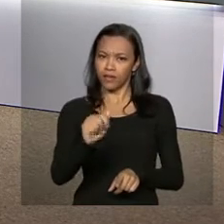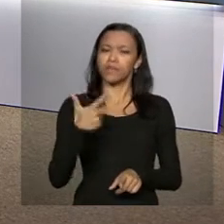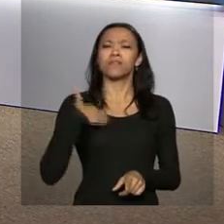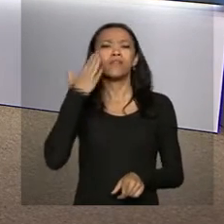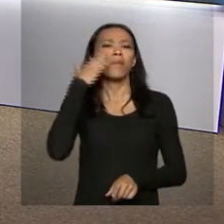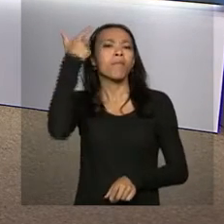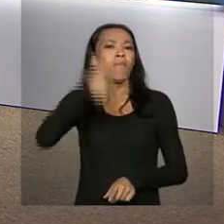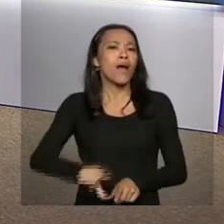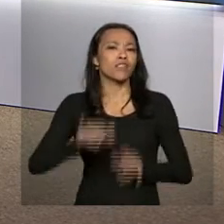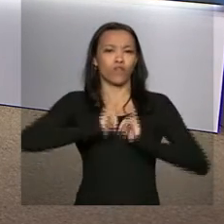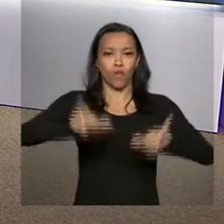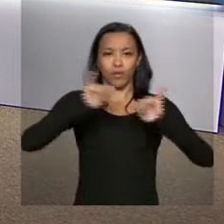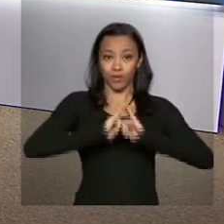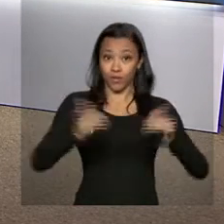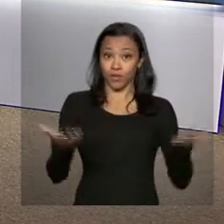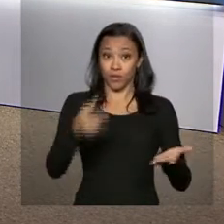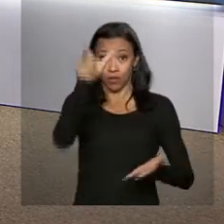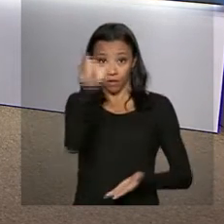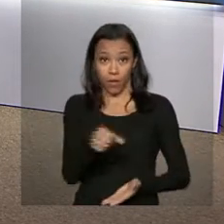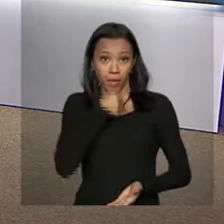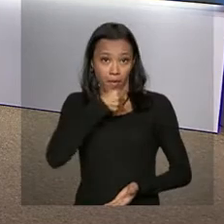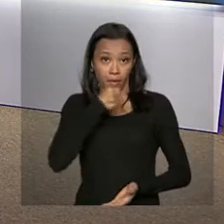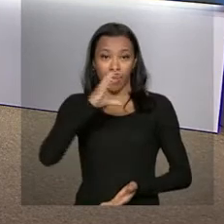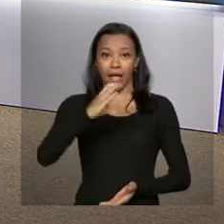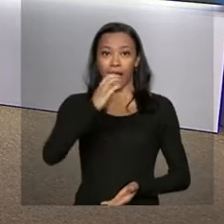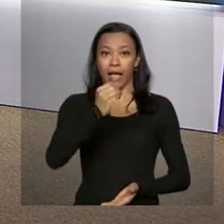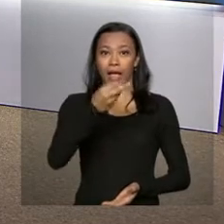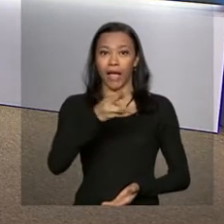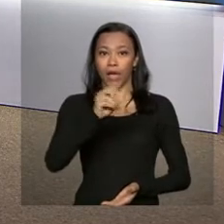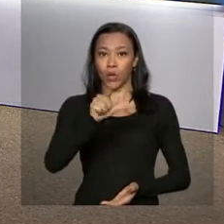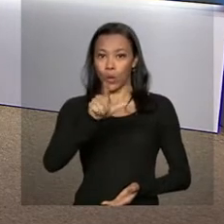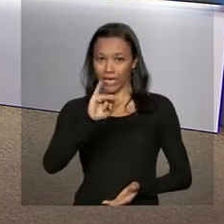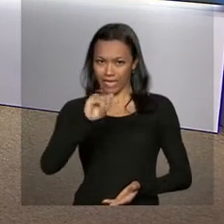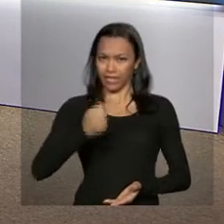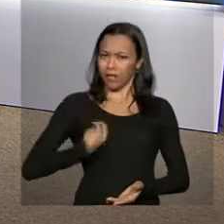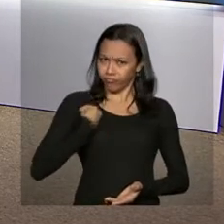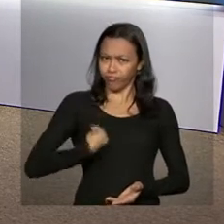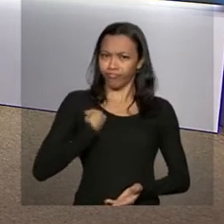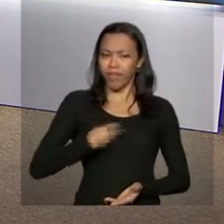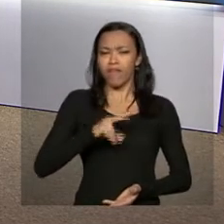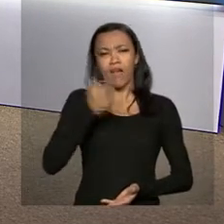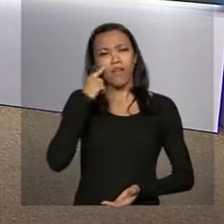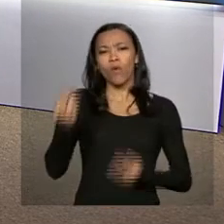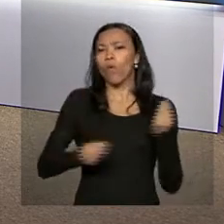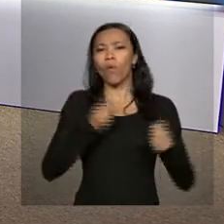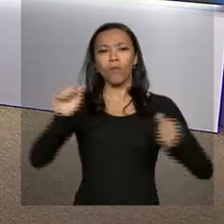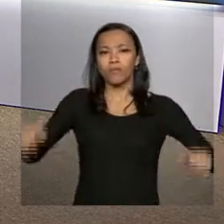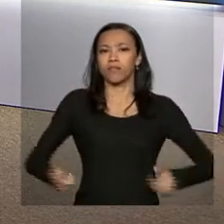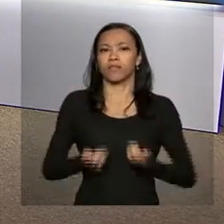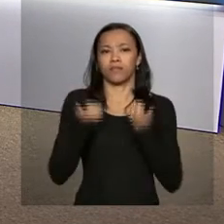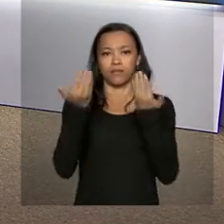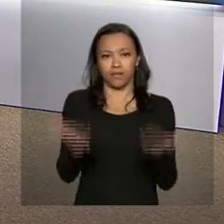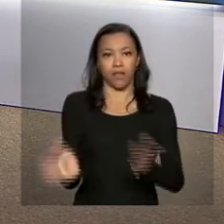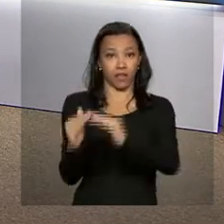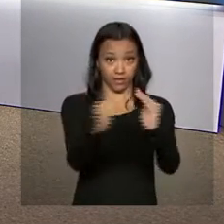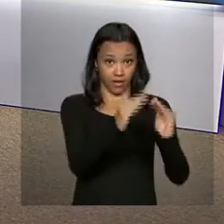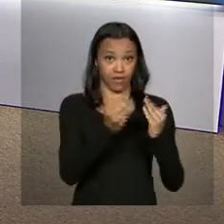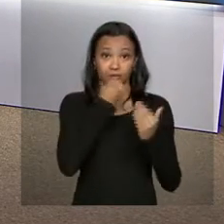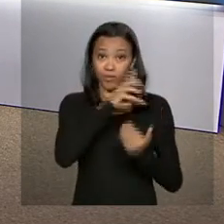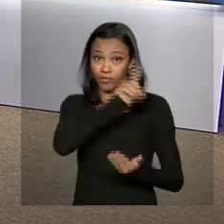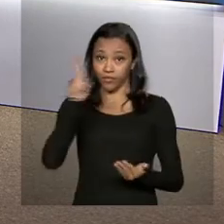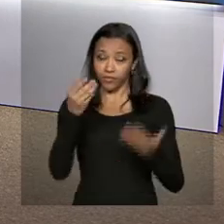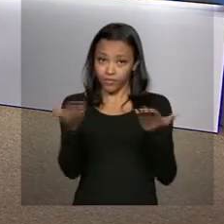repórter Carolina Rocha, que está em um dos residenciais e vai acompanhar a cerimônia de entrega das unidades. Bom dia, Carolina.